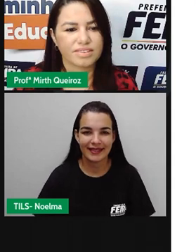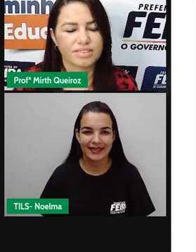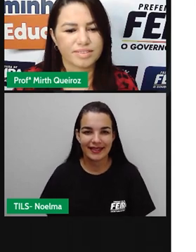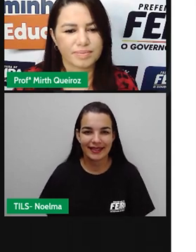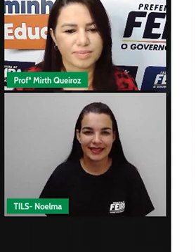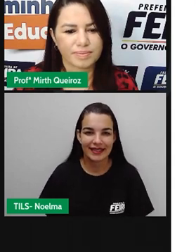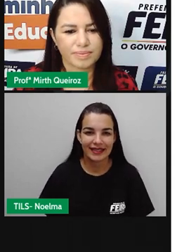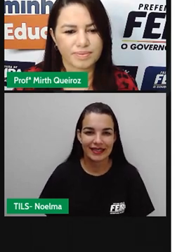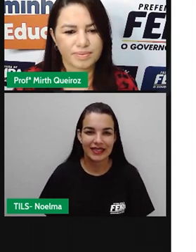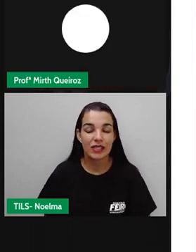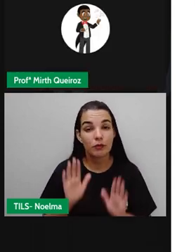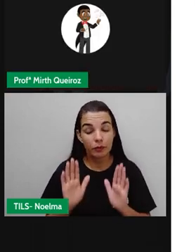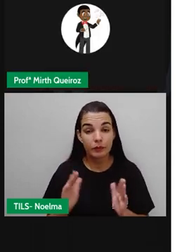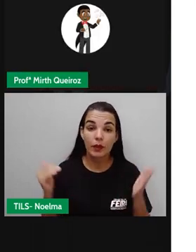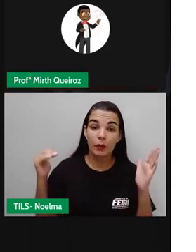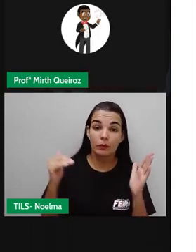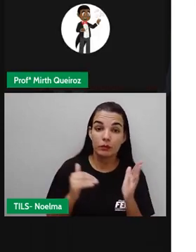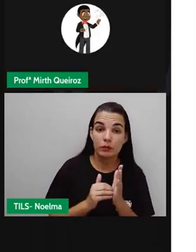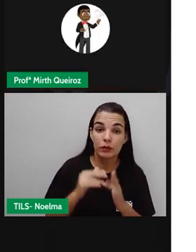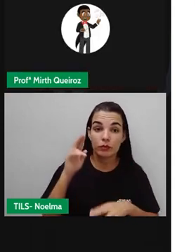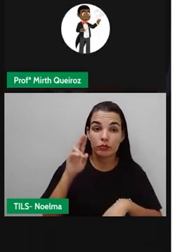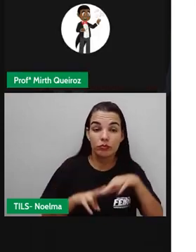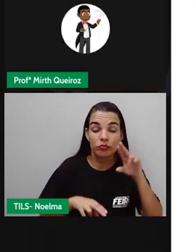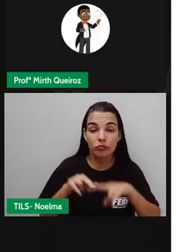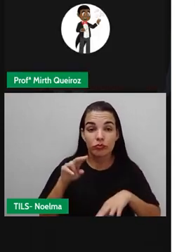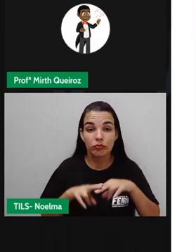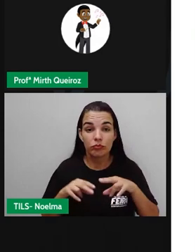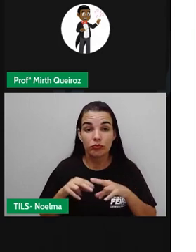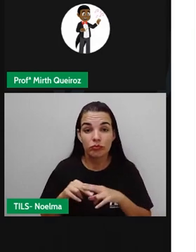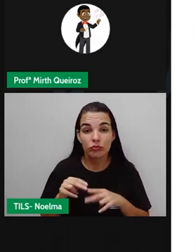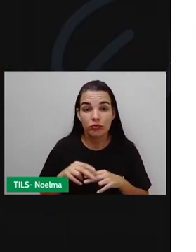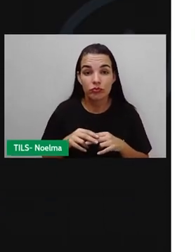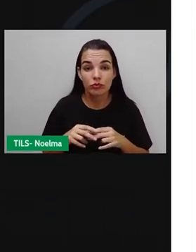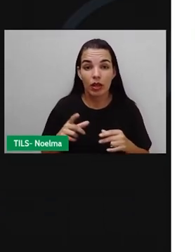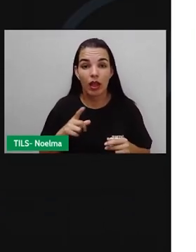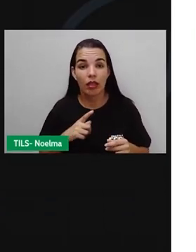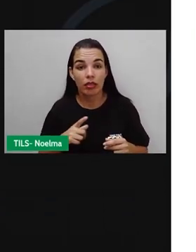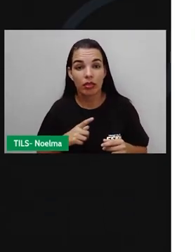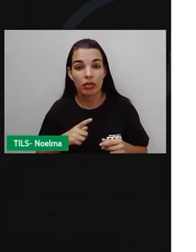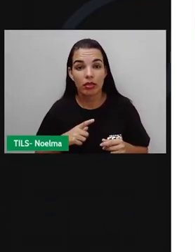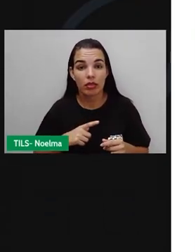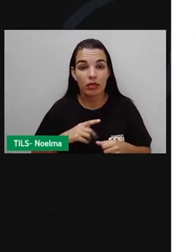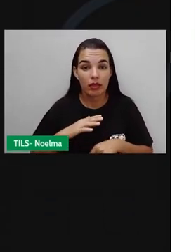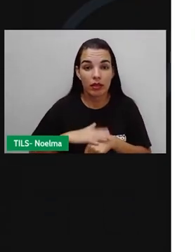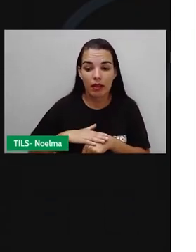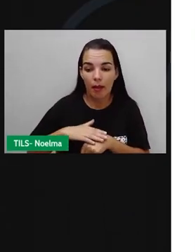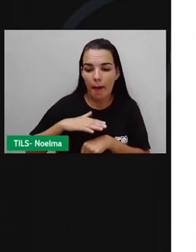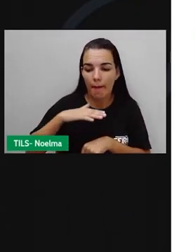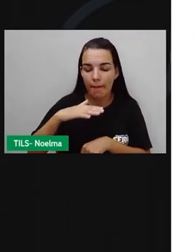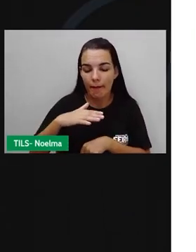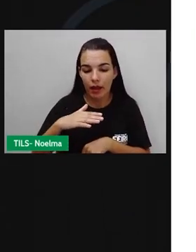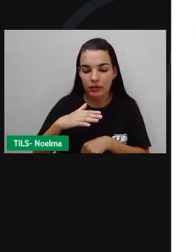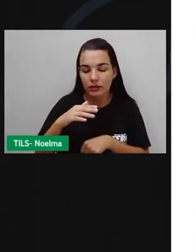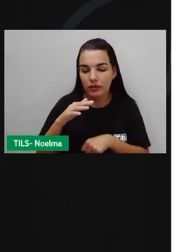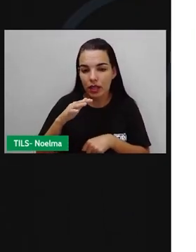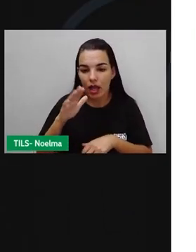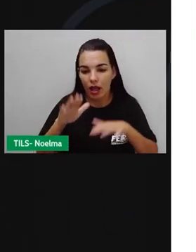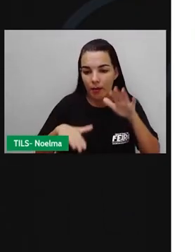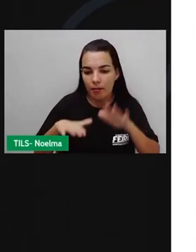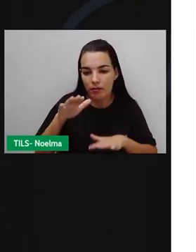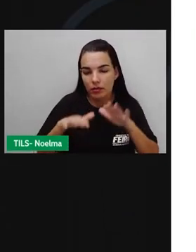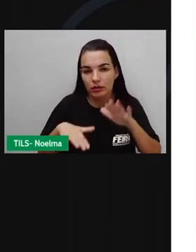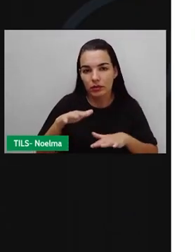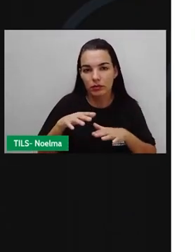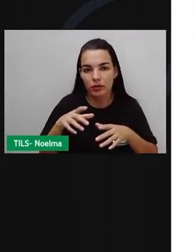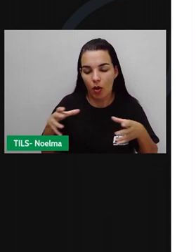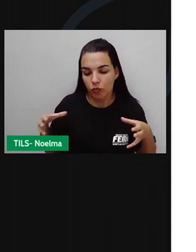tá gravando? Desculpe então, porque hoje o perigo veio para uma festa junina para mostrar uma tradição da nossa região. São